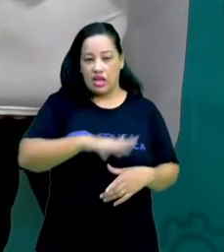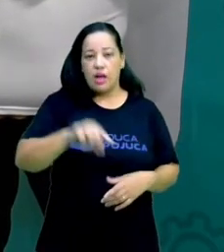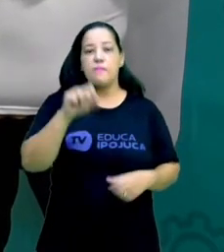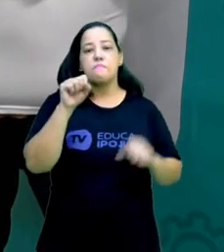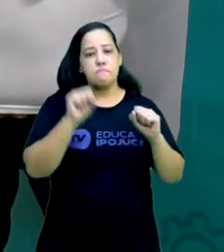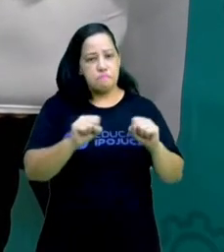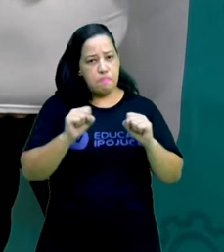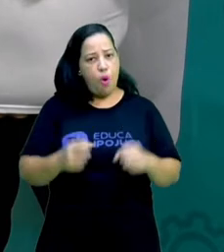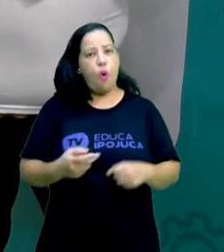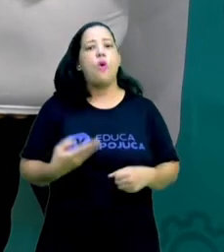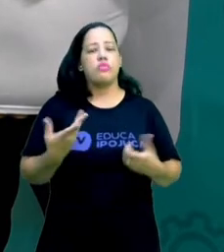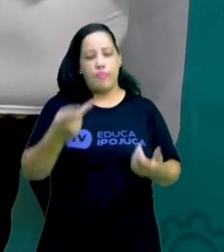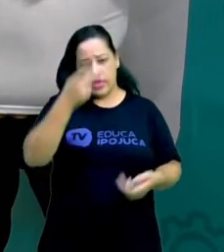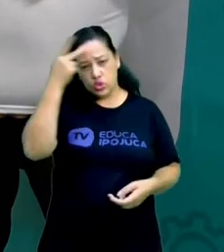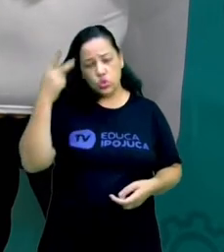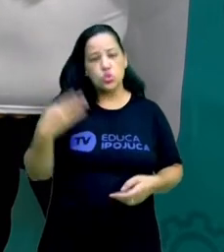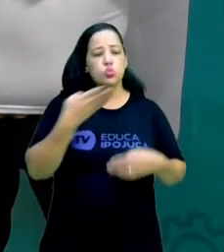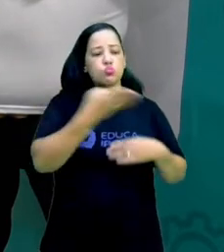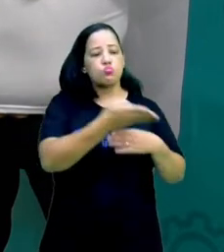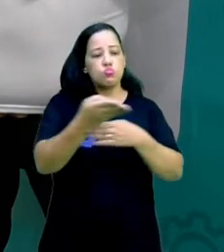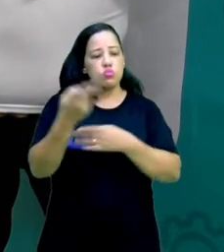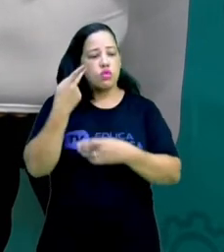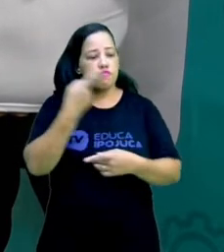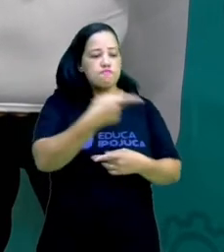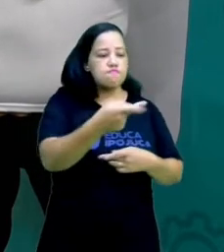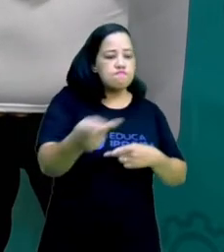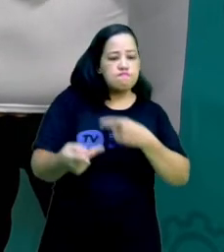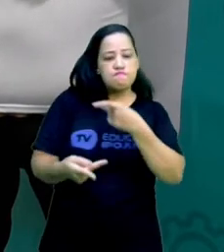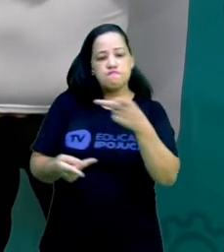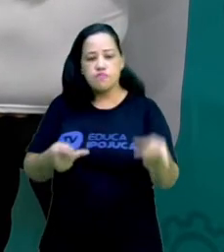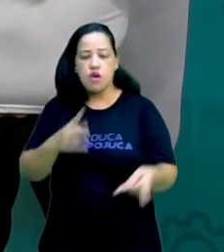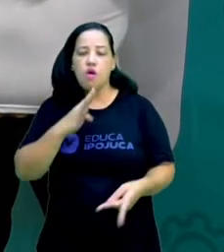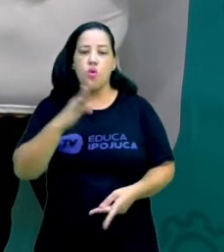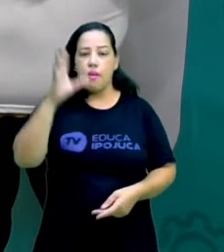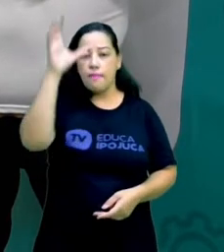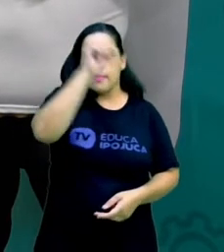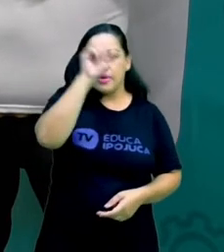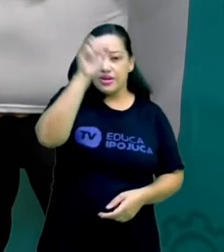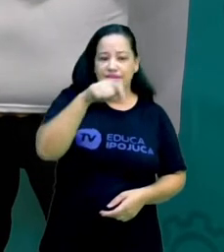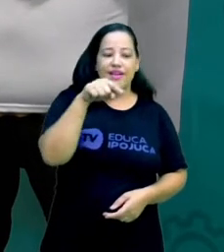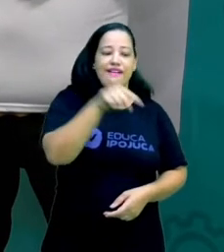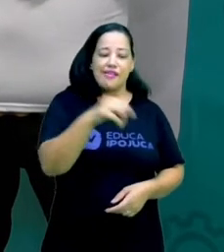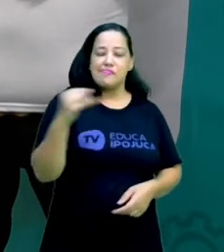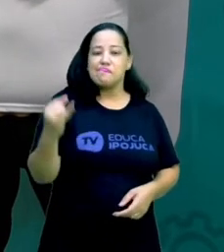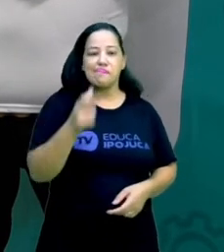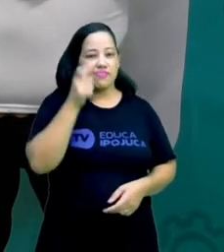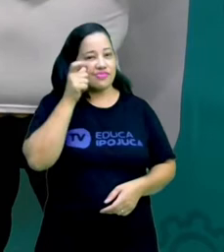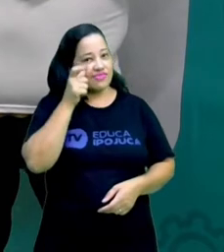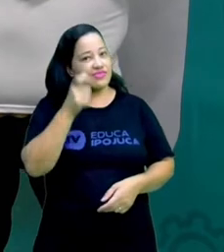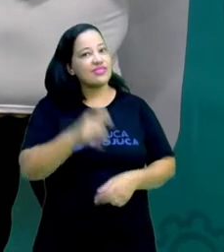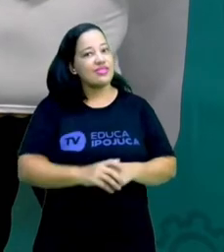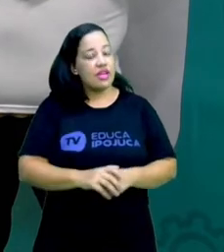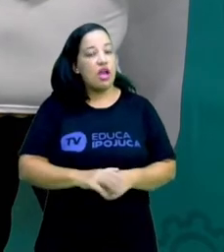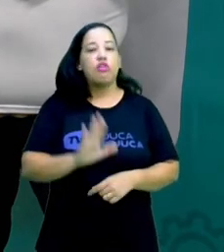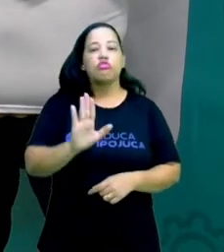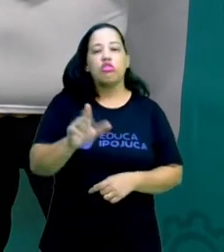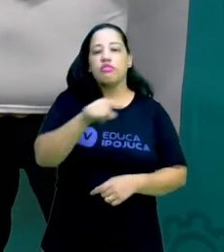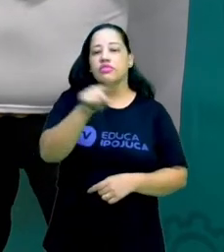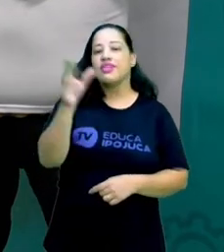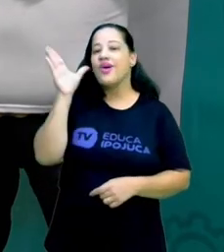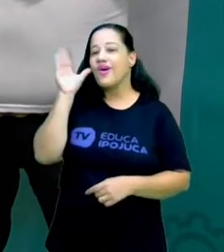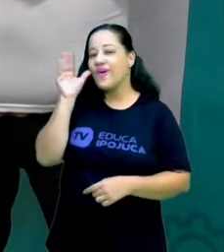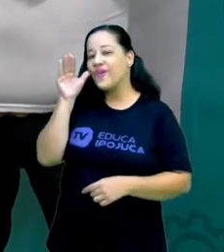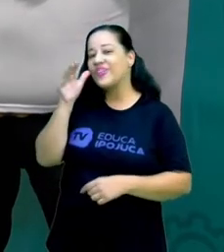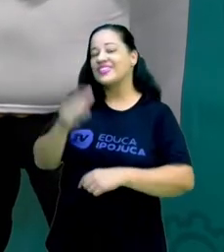visitação. E lá vocês vão aprender coisas maravilhosas sobre esse ser tão interessante. Vou deixar só uma curiosidade para